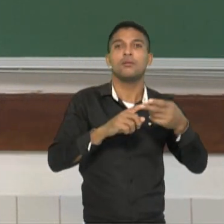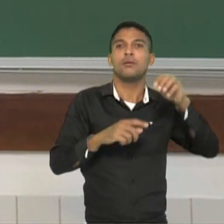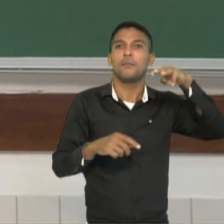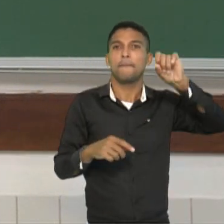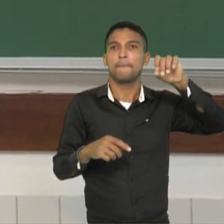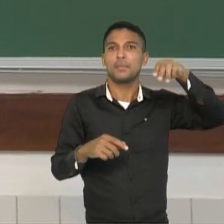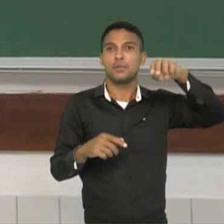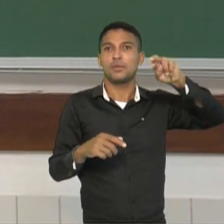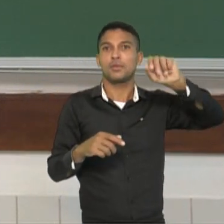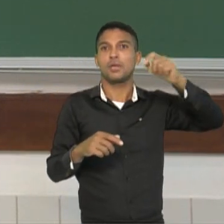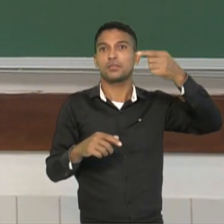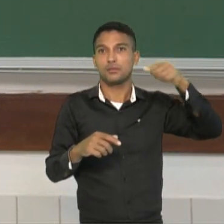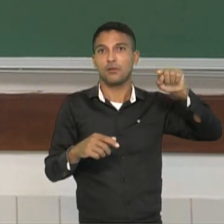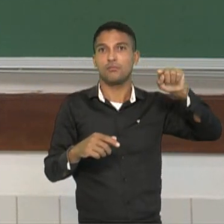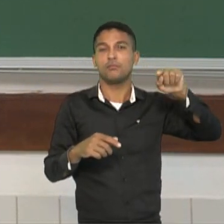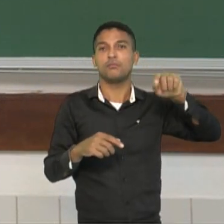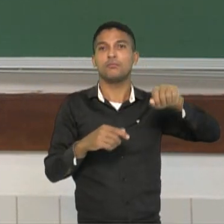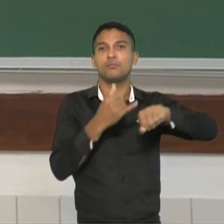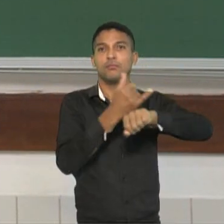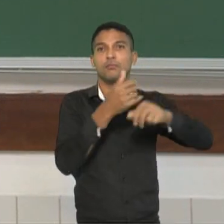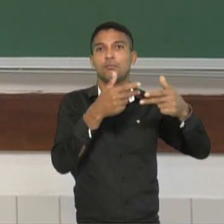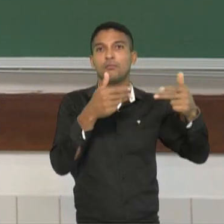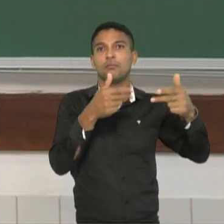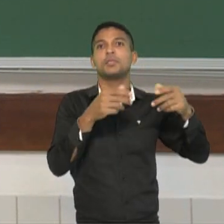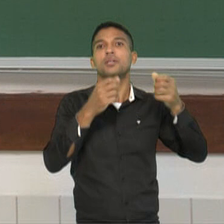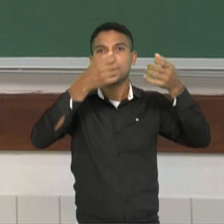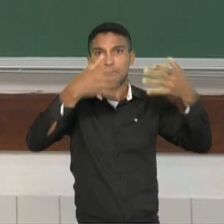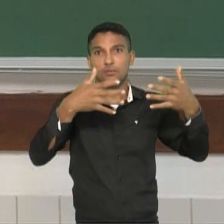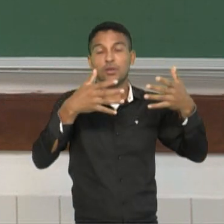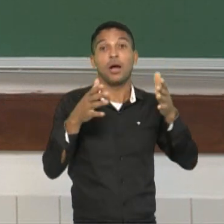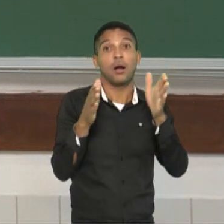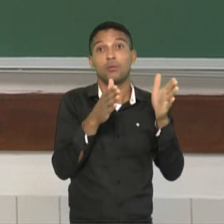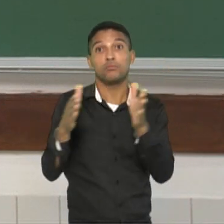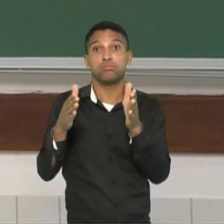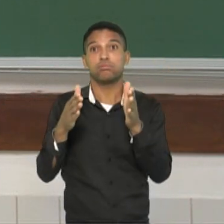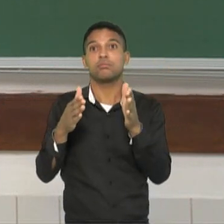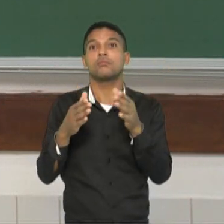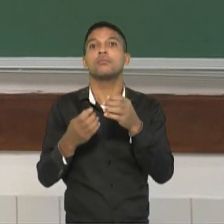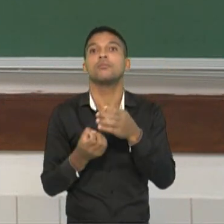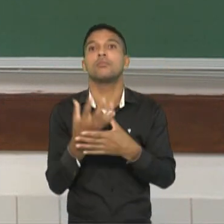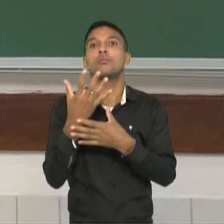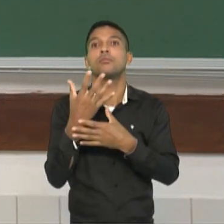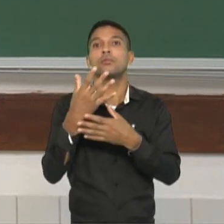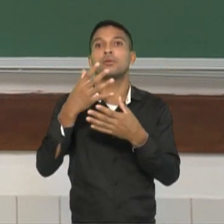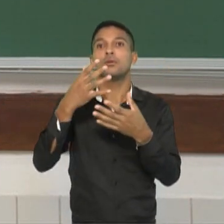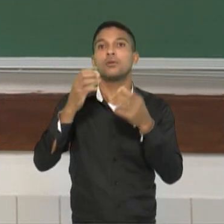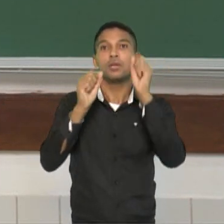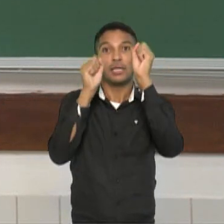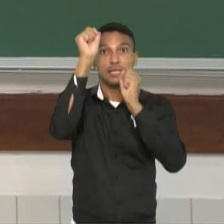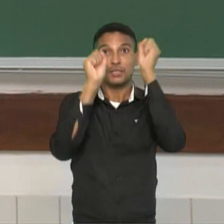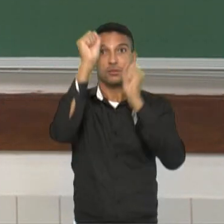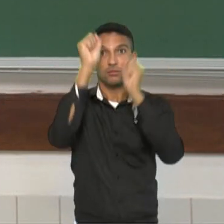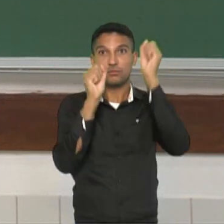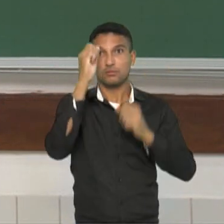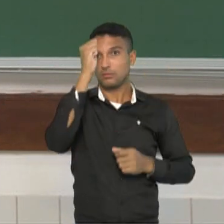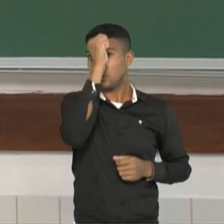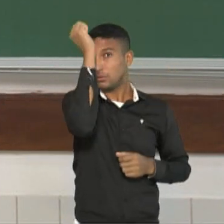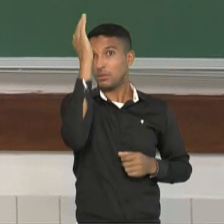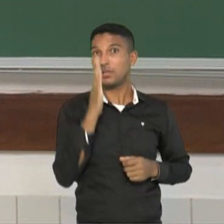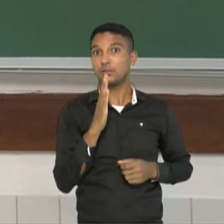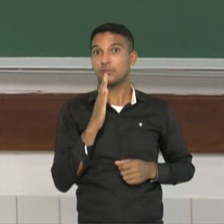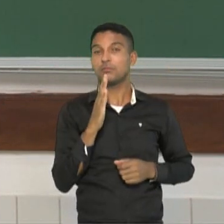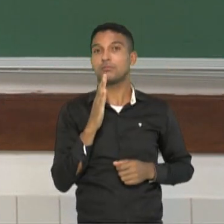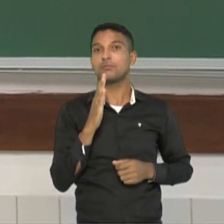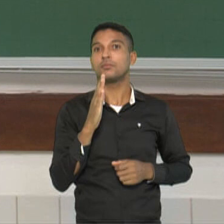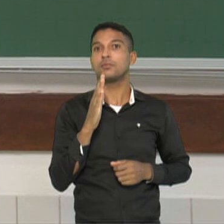vamos perceber no final da aula de hoje é que a indústria brasileira sofre um processo atualmente que nós chamamos de